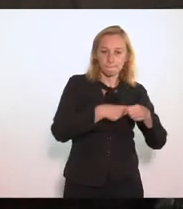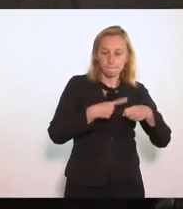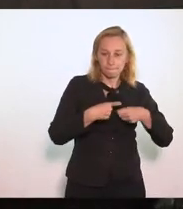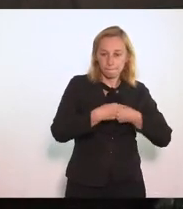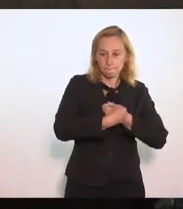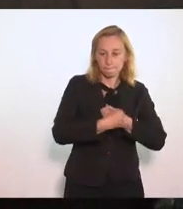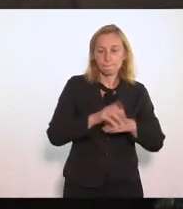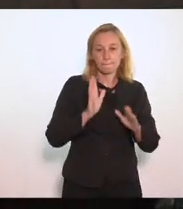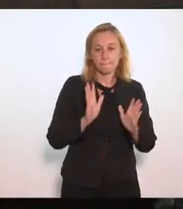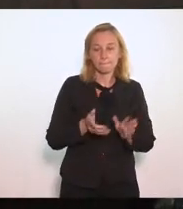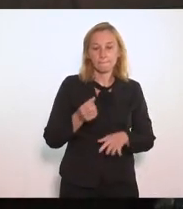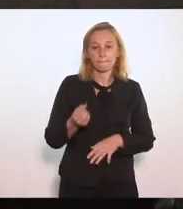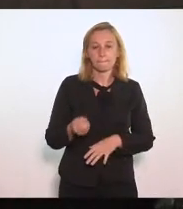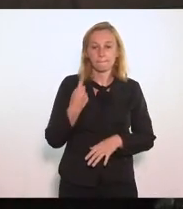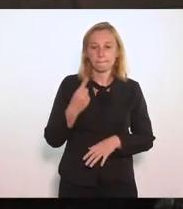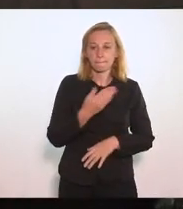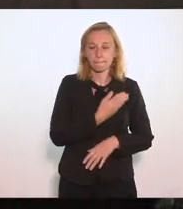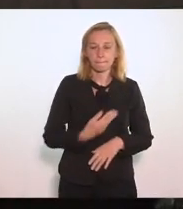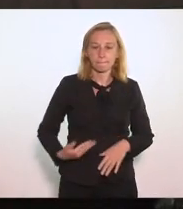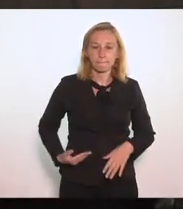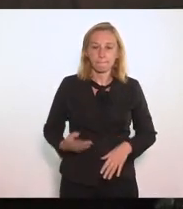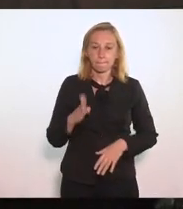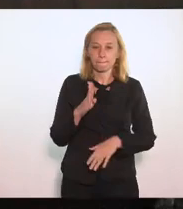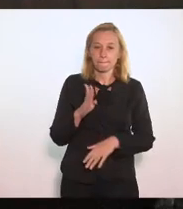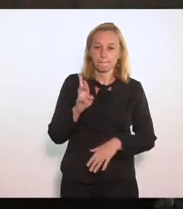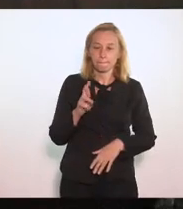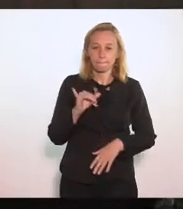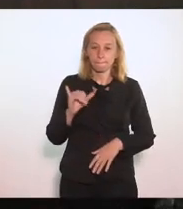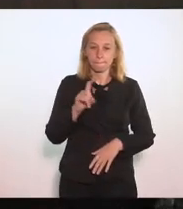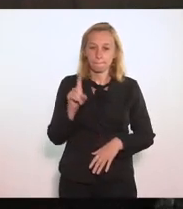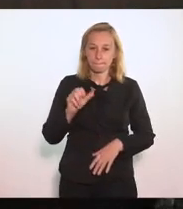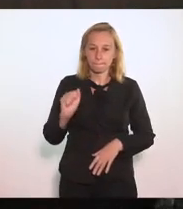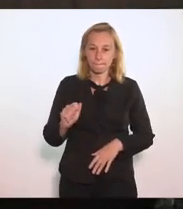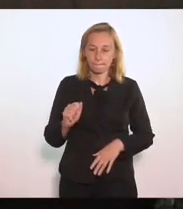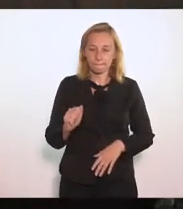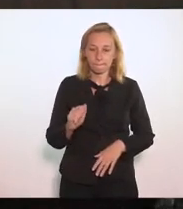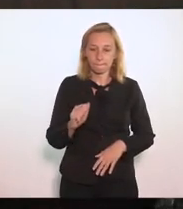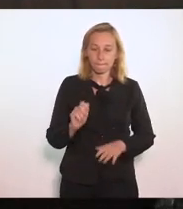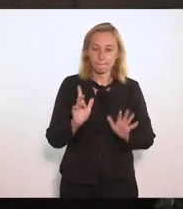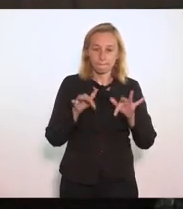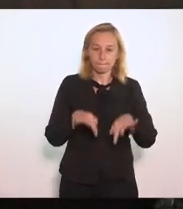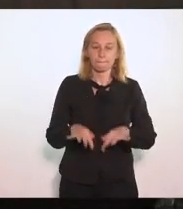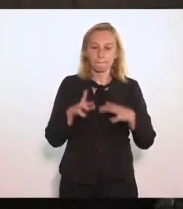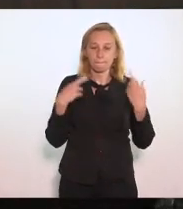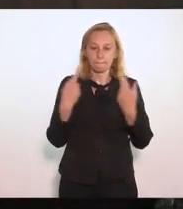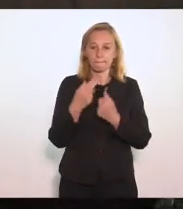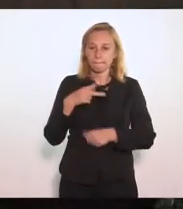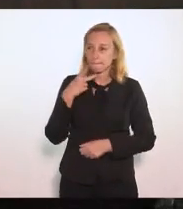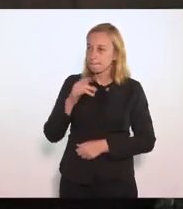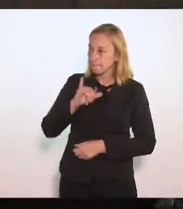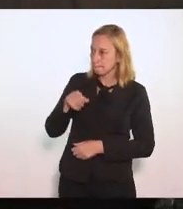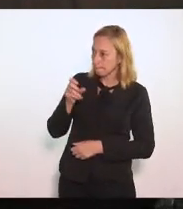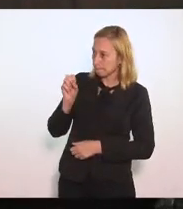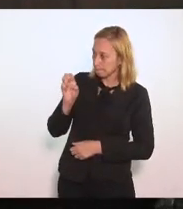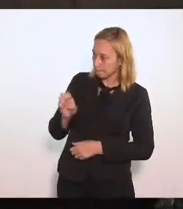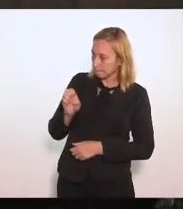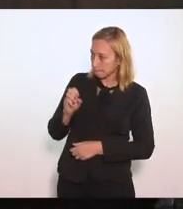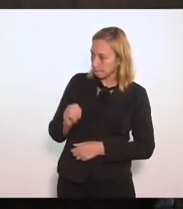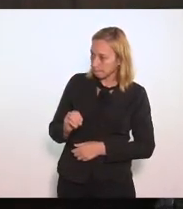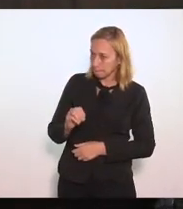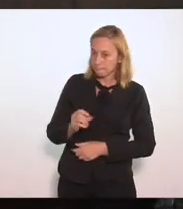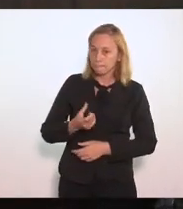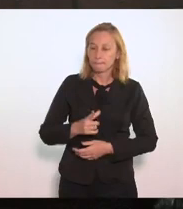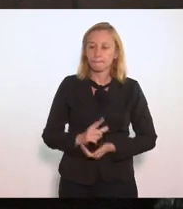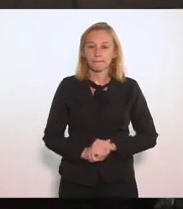O ex-governador Brizola No final da reunião Chegou e falou O seguinte Jorginho Eu tenho que Concordar